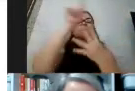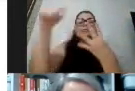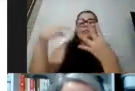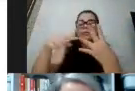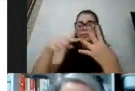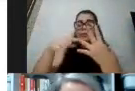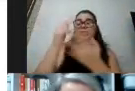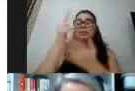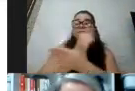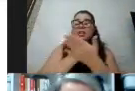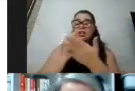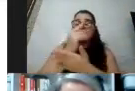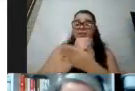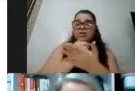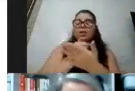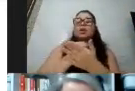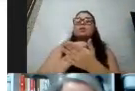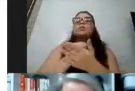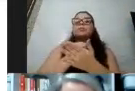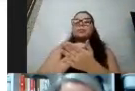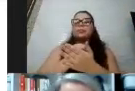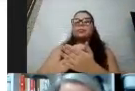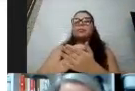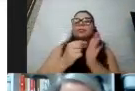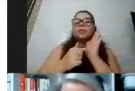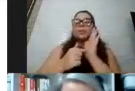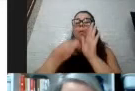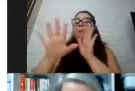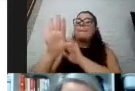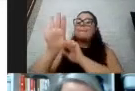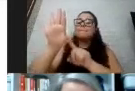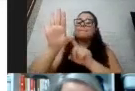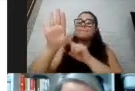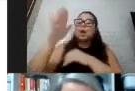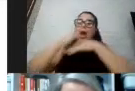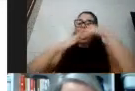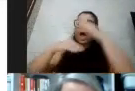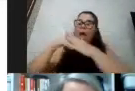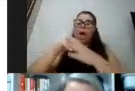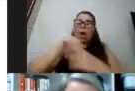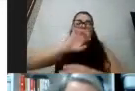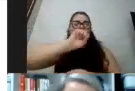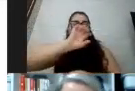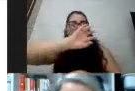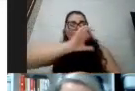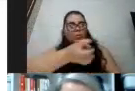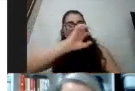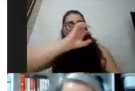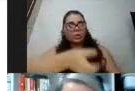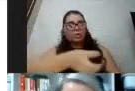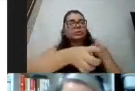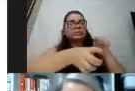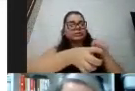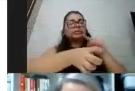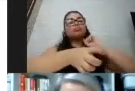é uma imagem que representa pegando, assim, uma mão pegando numa maçaneta potencialmente contaminada com o